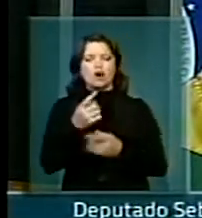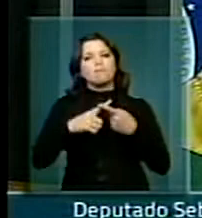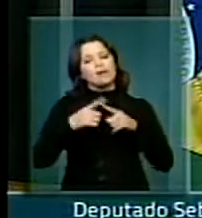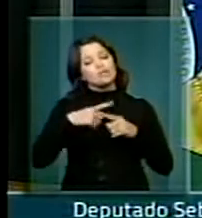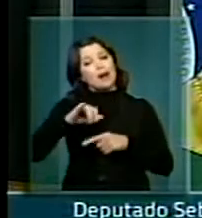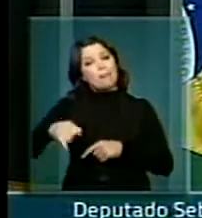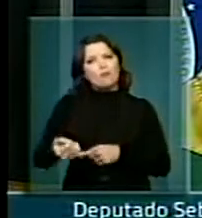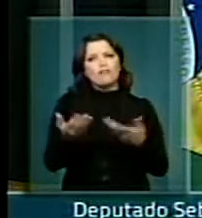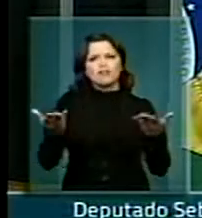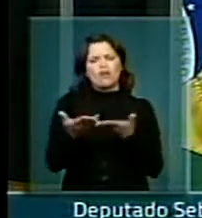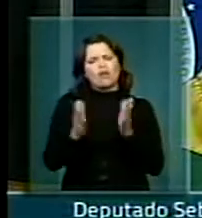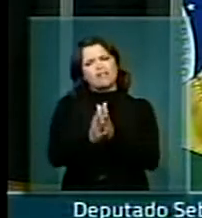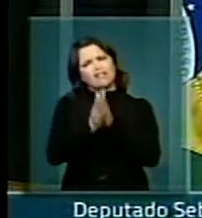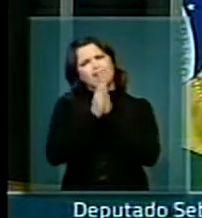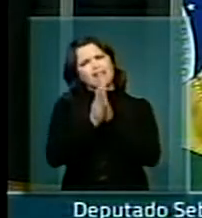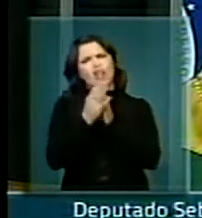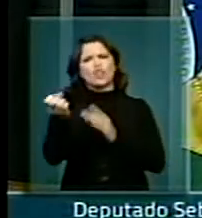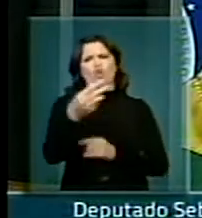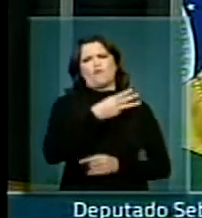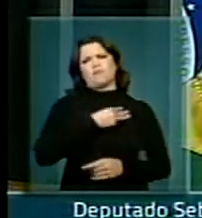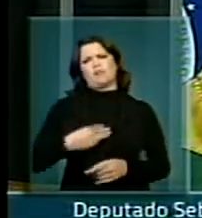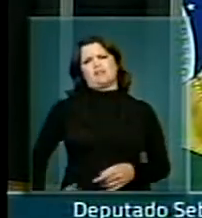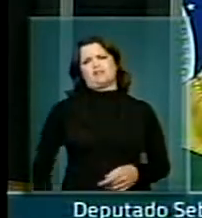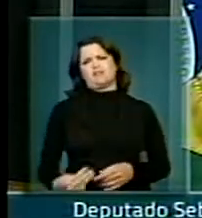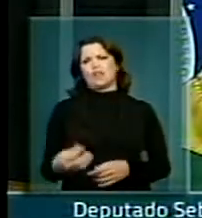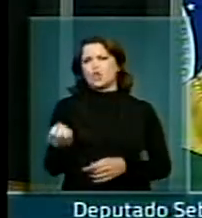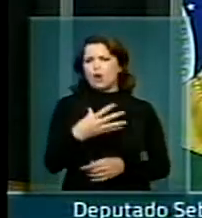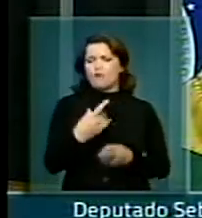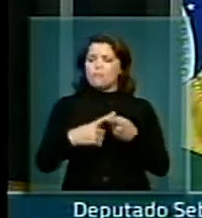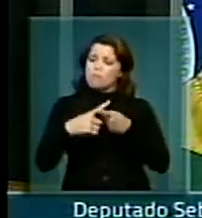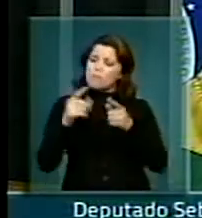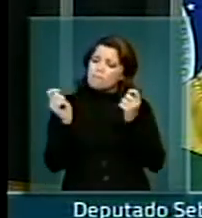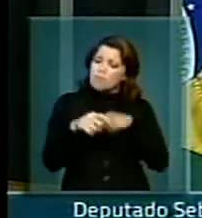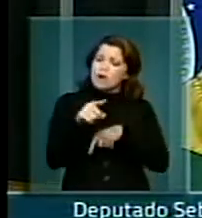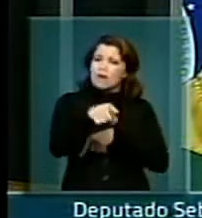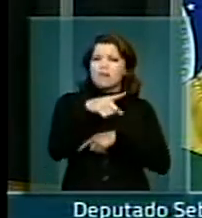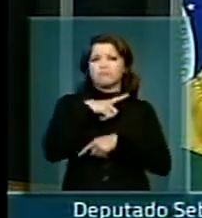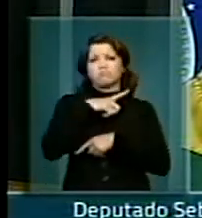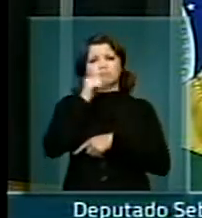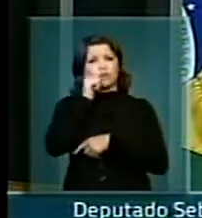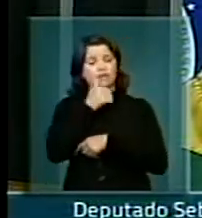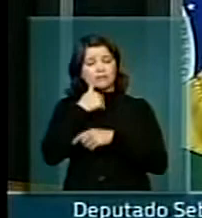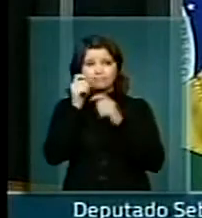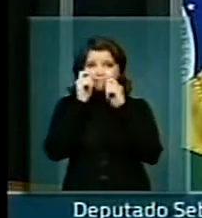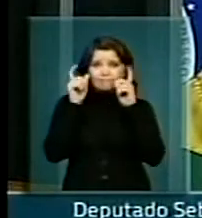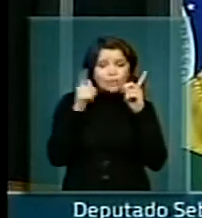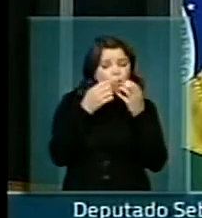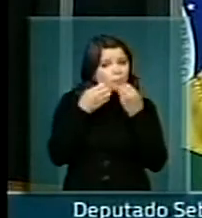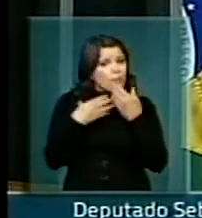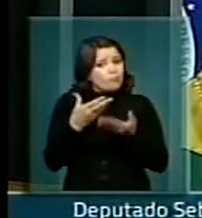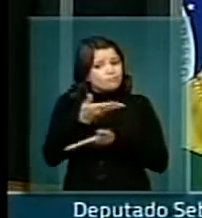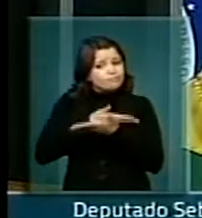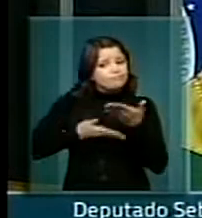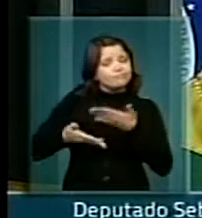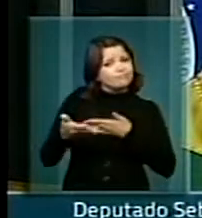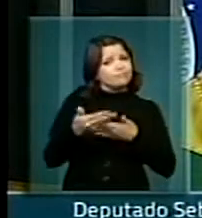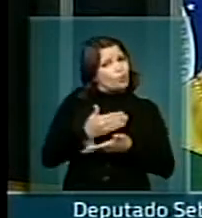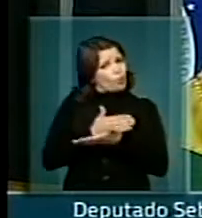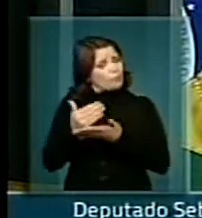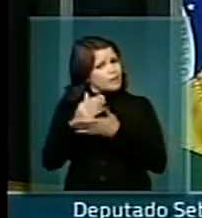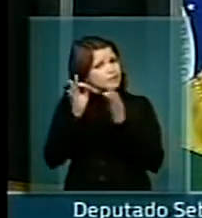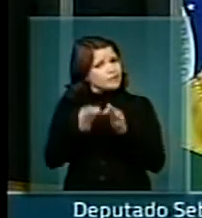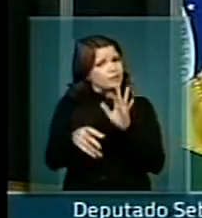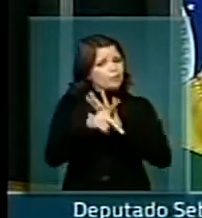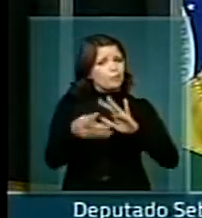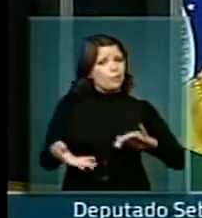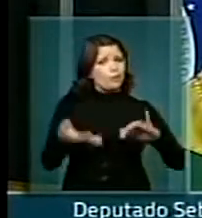aproveitar para fazer um apelo à nova ministra para que ela tenha bons olhos, boa vontade com o